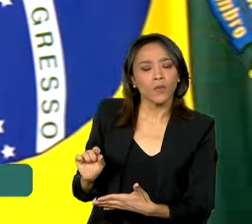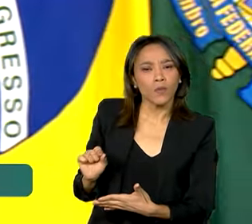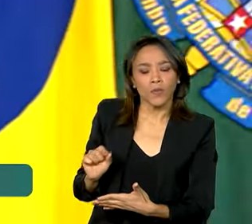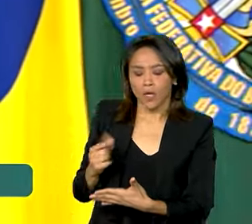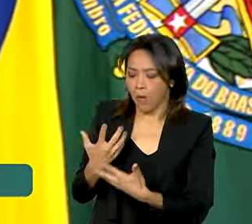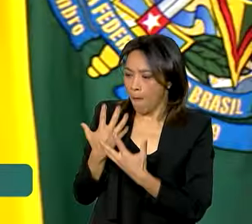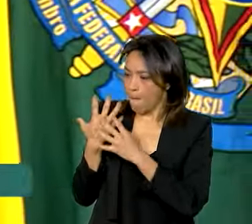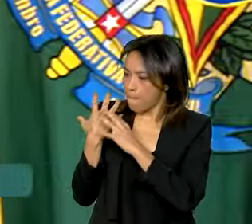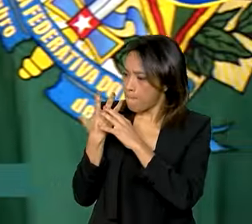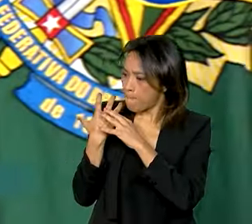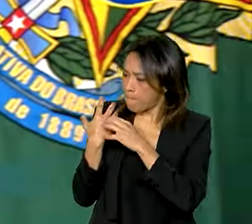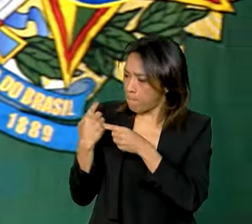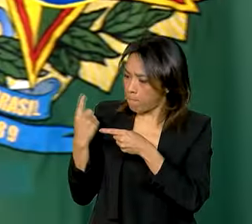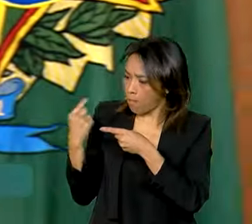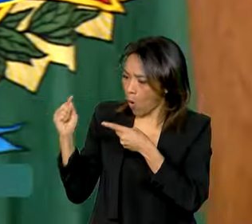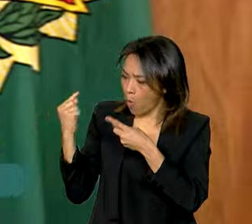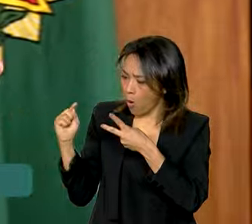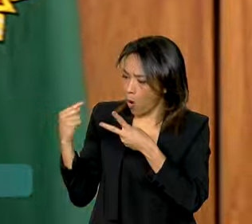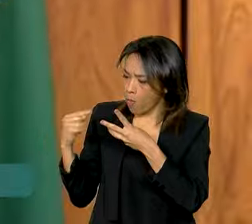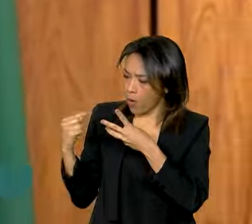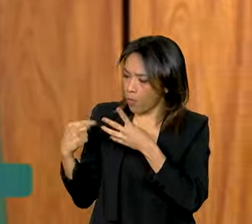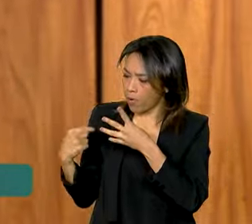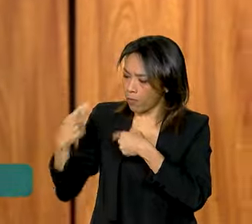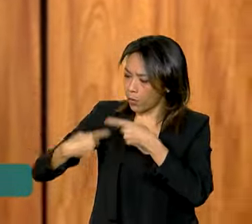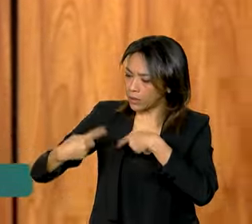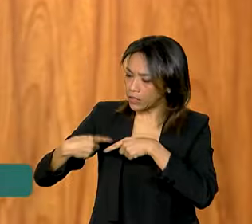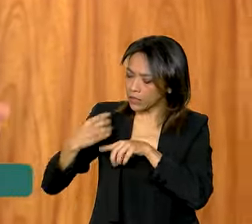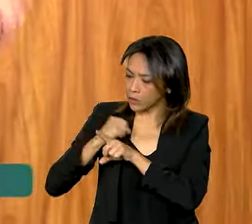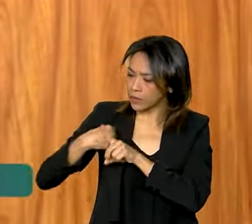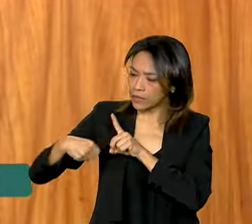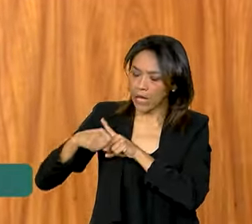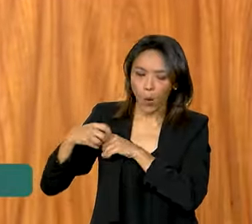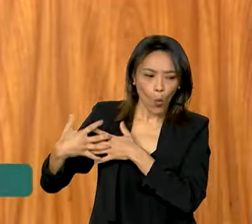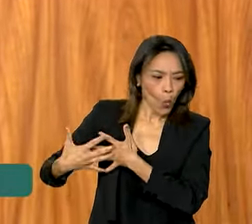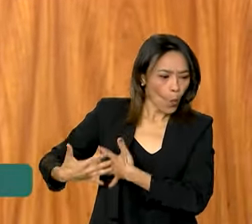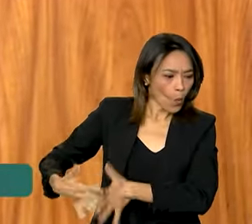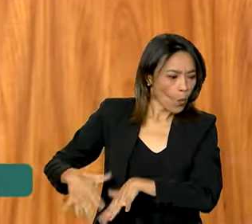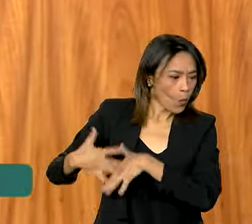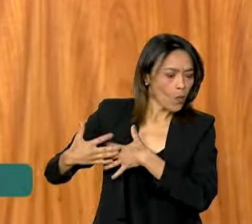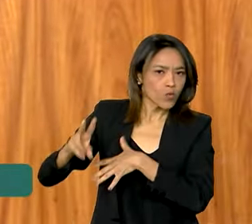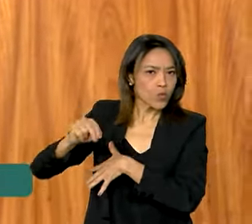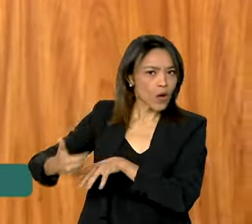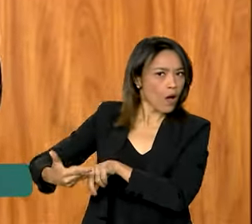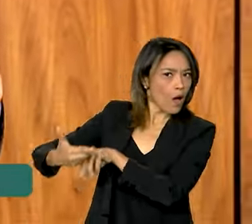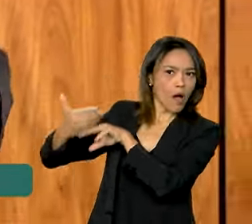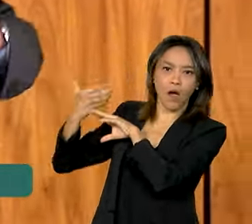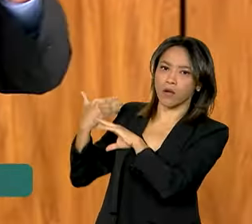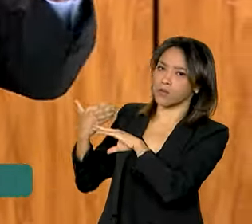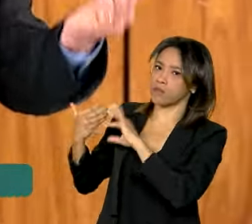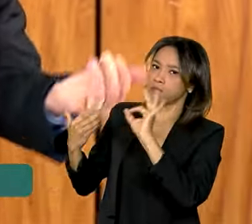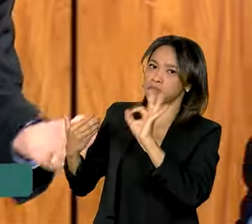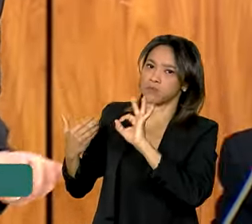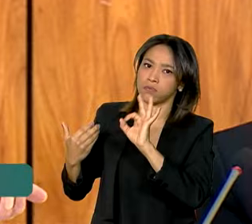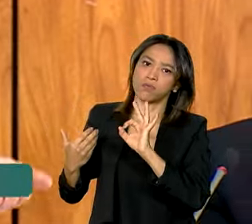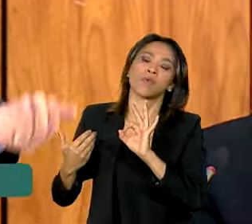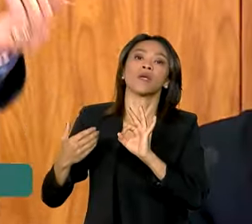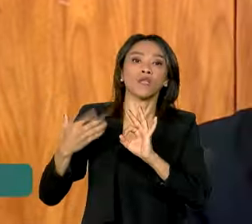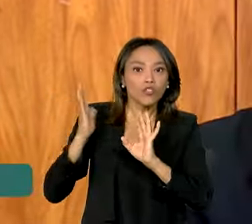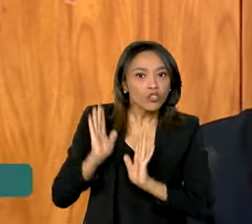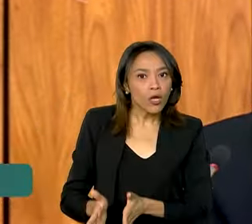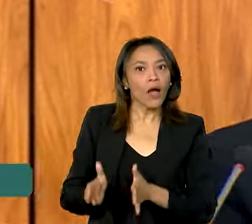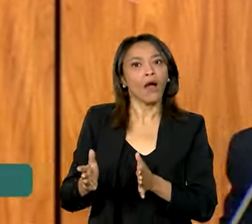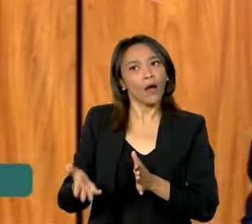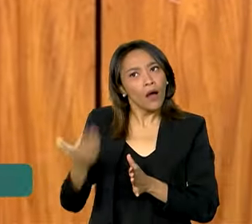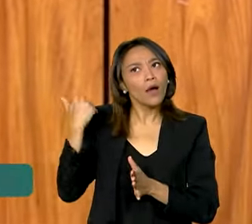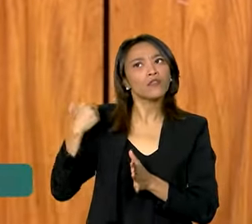quantidade de políticas de inclusão social colocada em prática, algumas que nós já tínhamos feito e que tinham